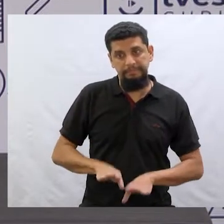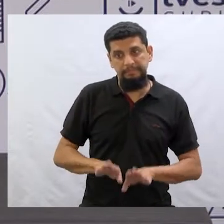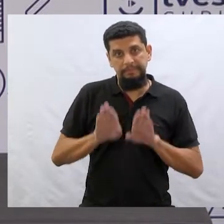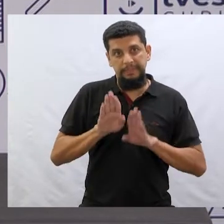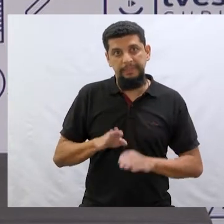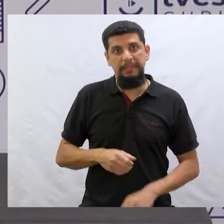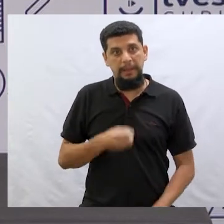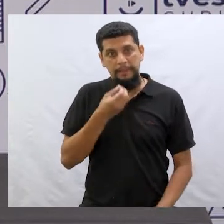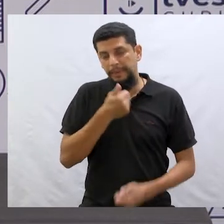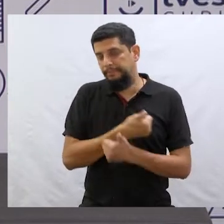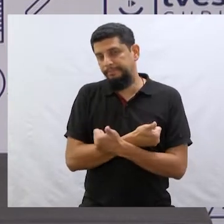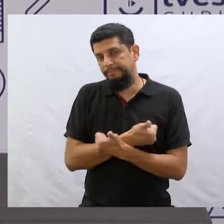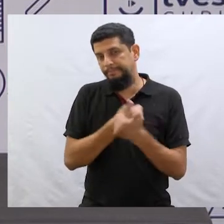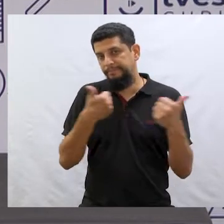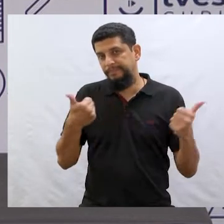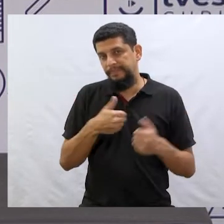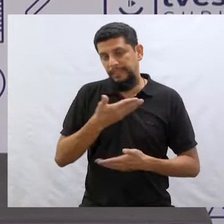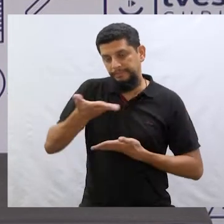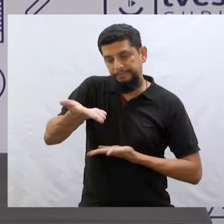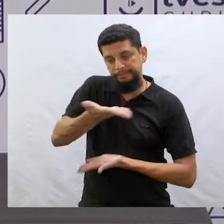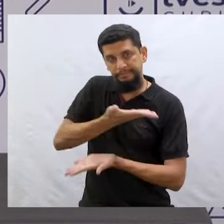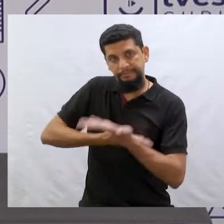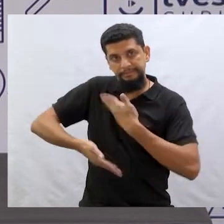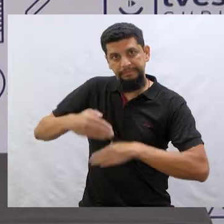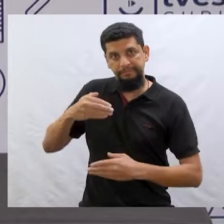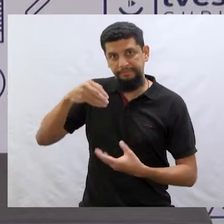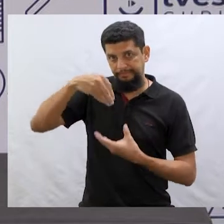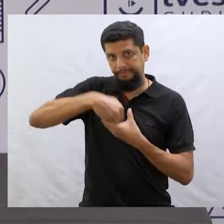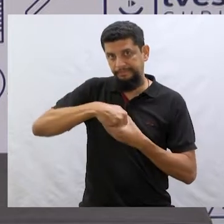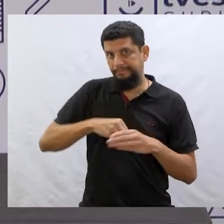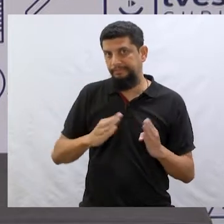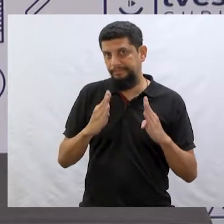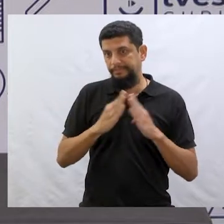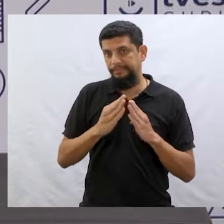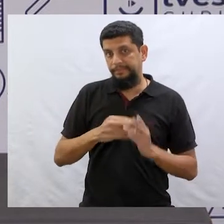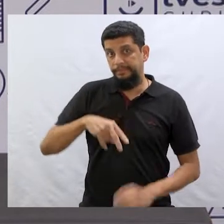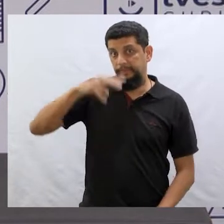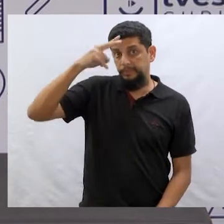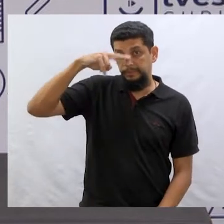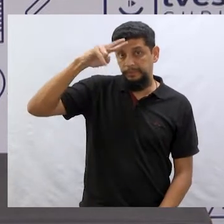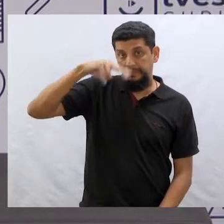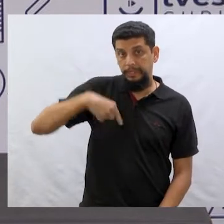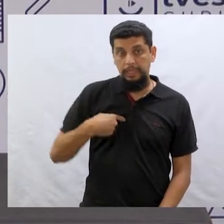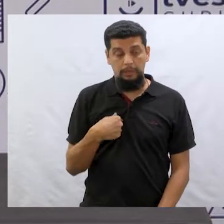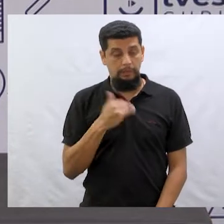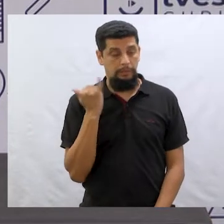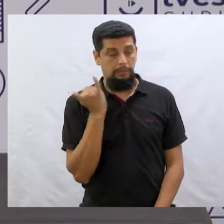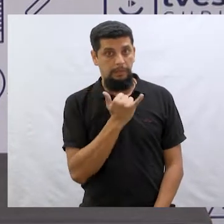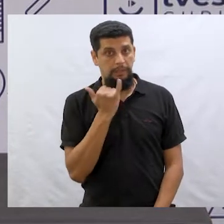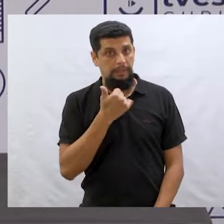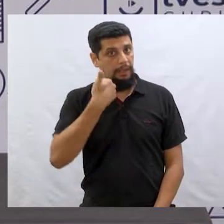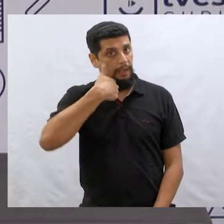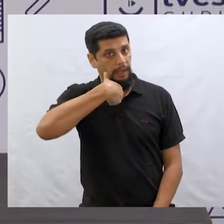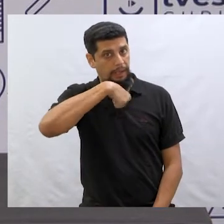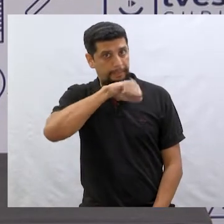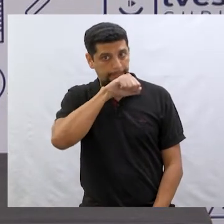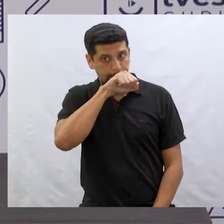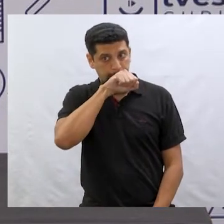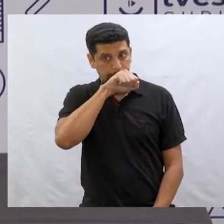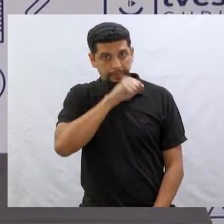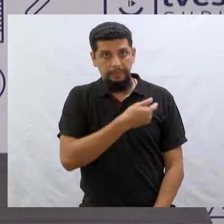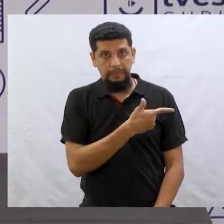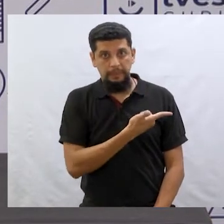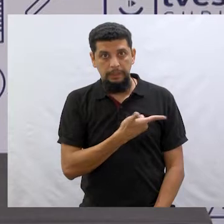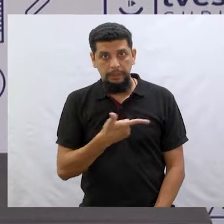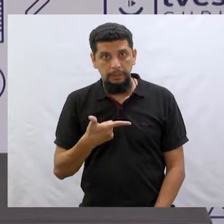Mas é sempre muito gostoso ter essa troca dentro de casa. A história que eu vou contar, então, é de uma mãe que